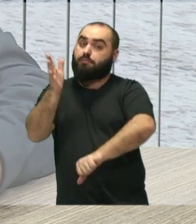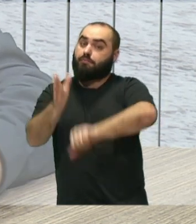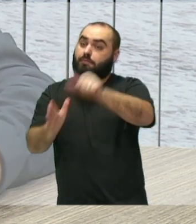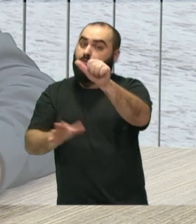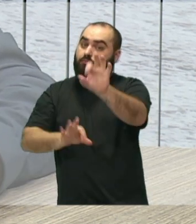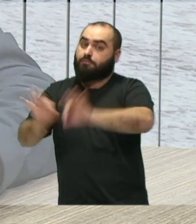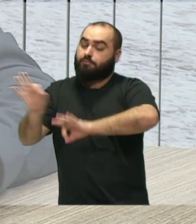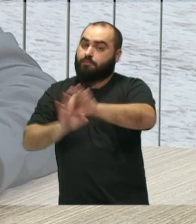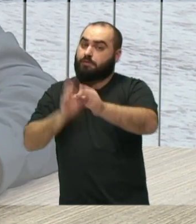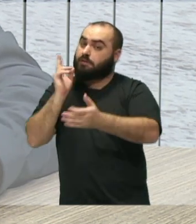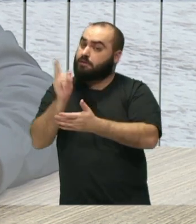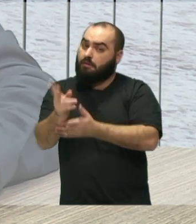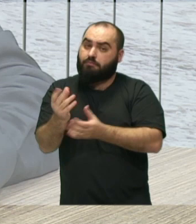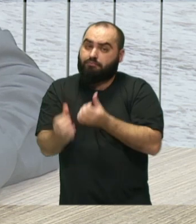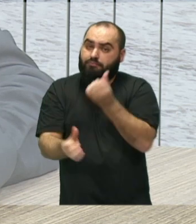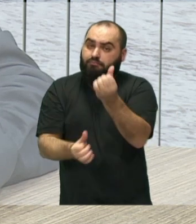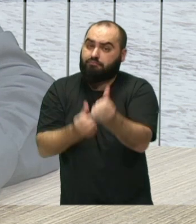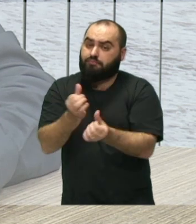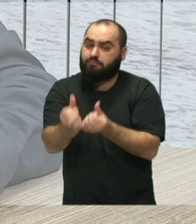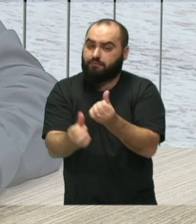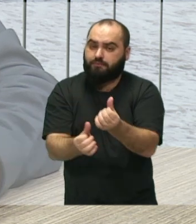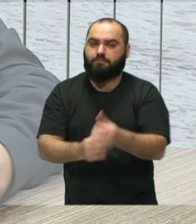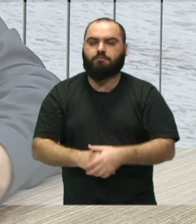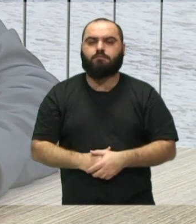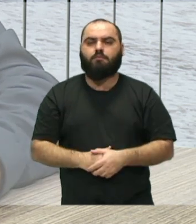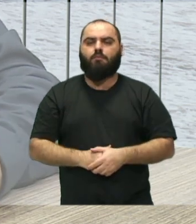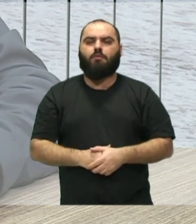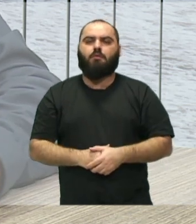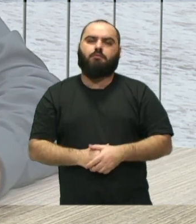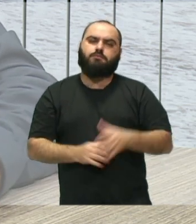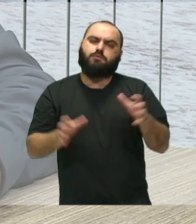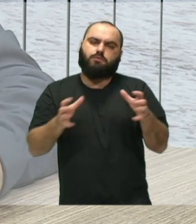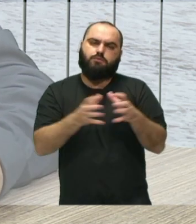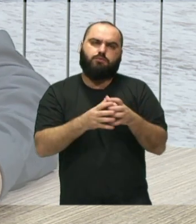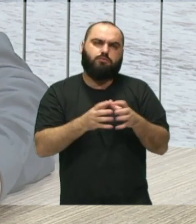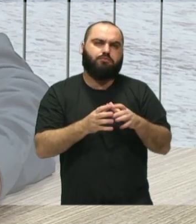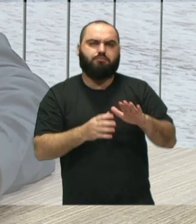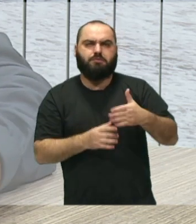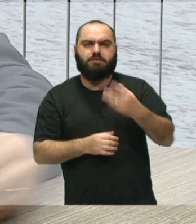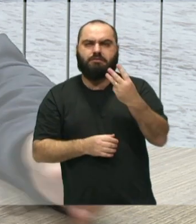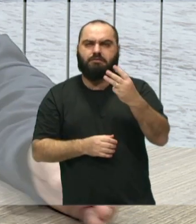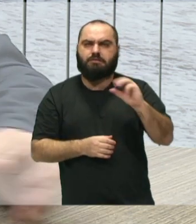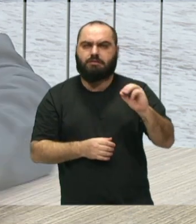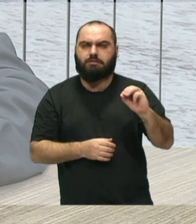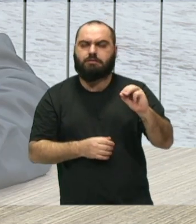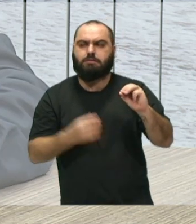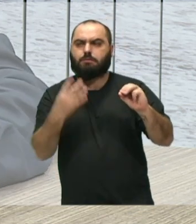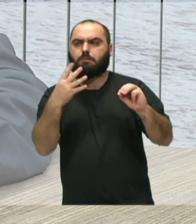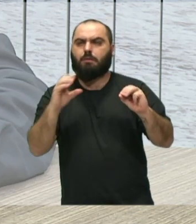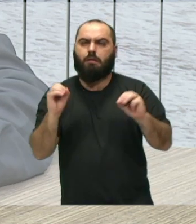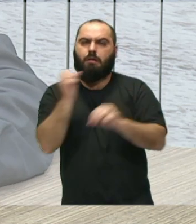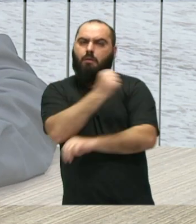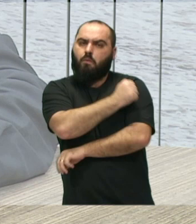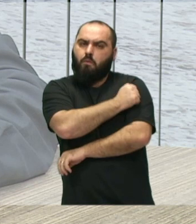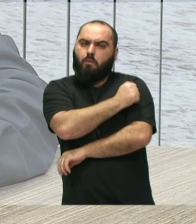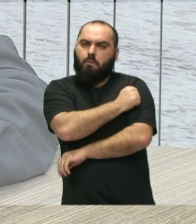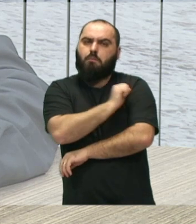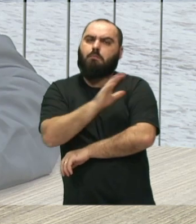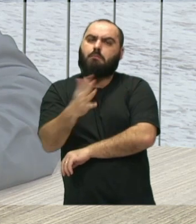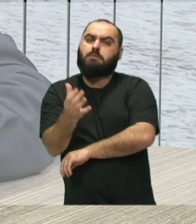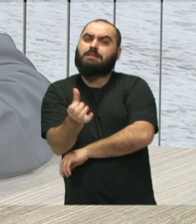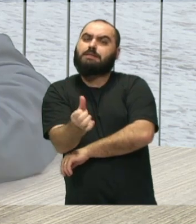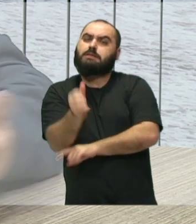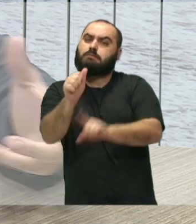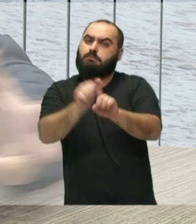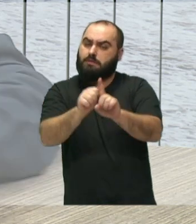oferecido a cada semestre, então aí são turmas de 30 a 40 alunos que passam por esse curso que tem duração de seis meses,